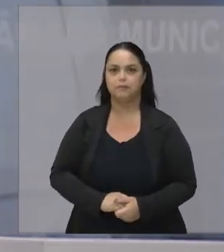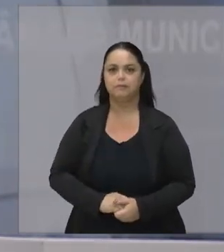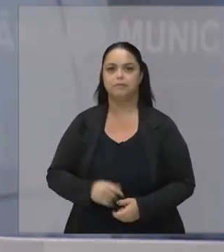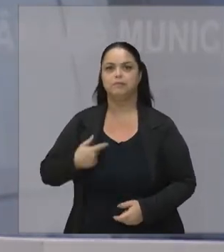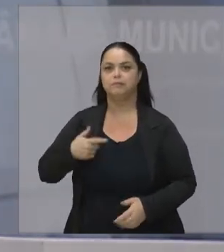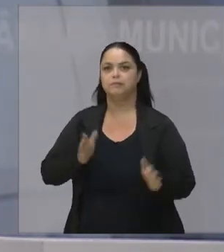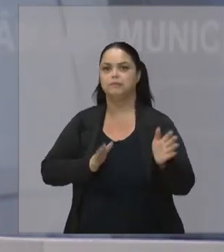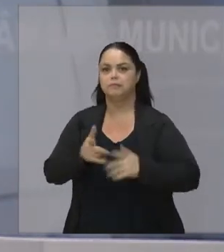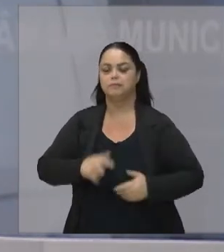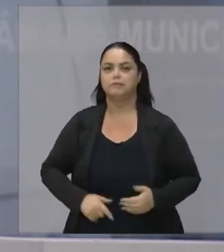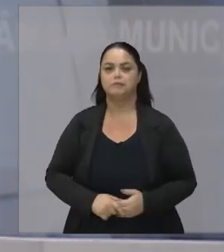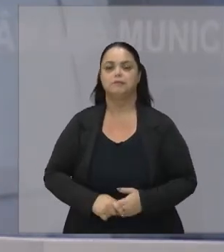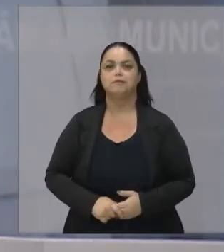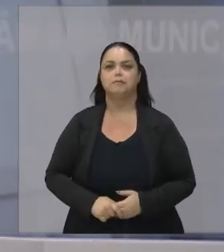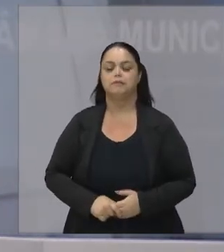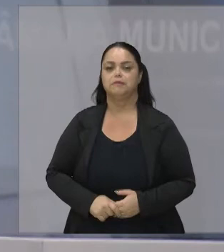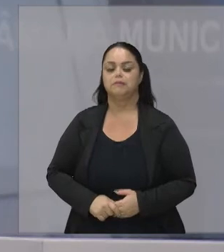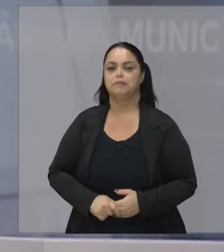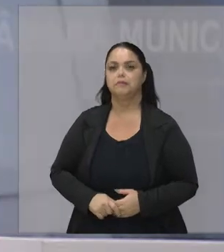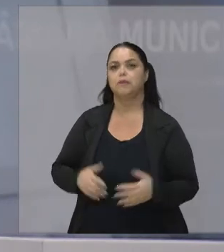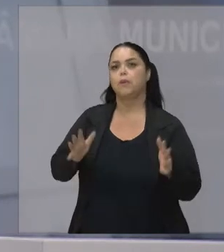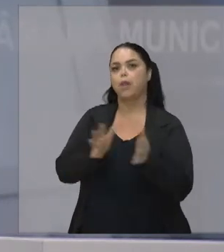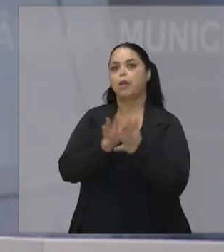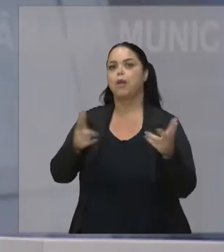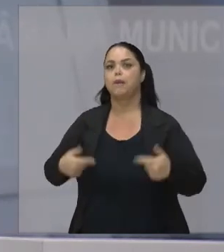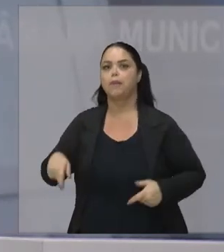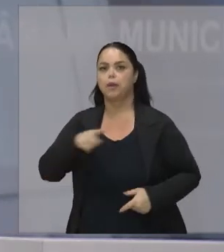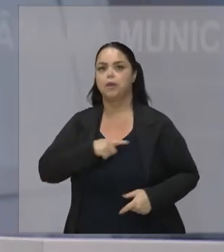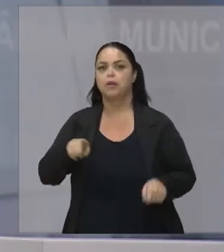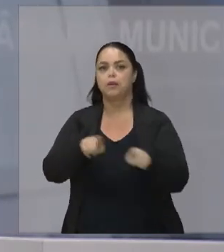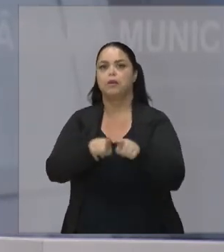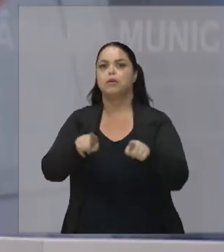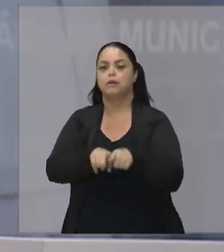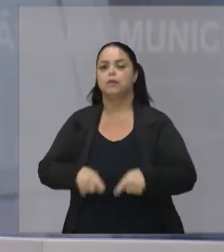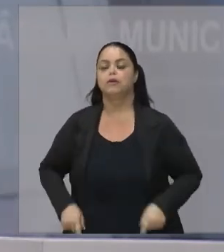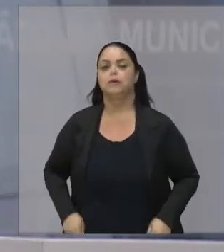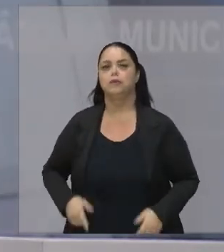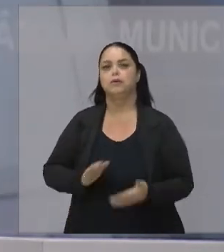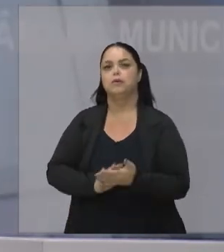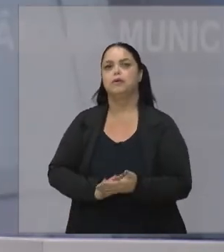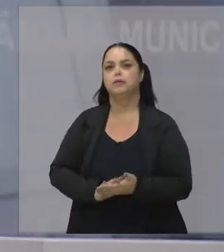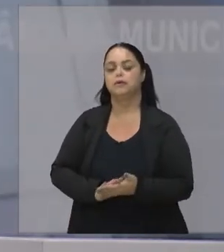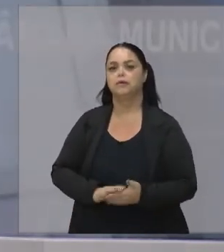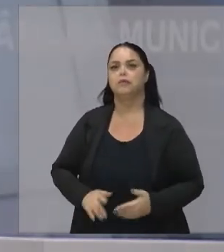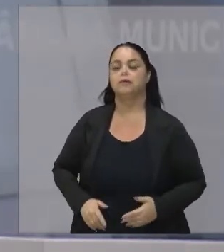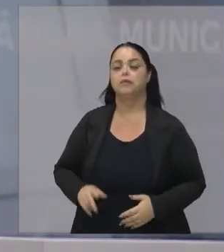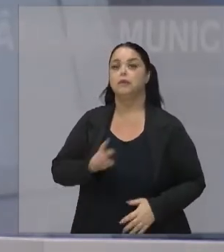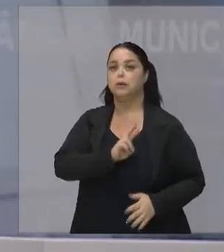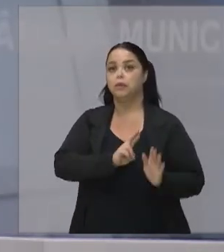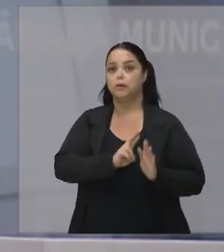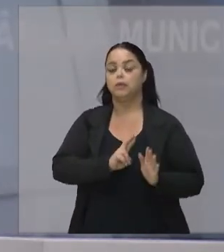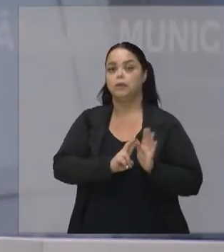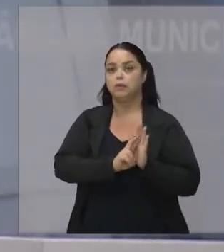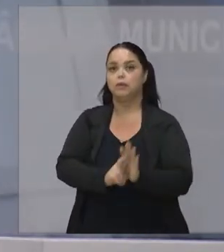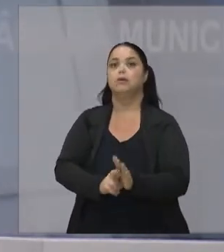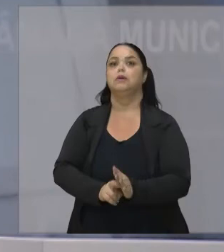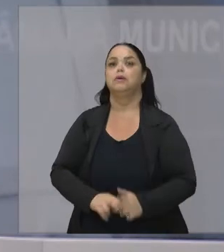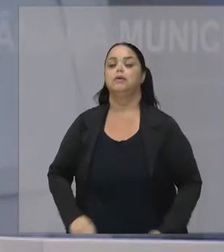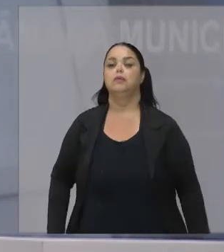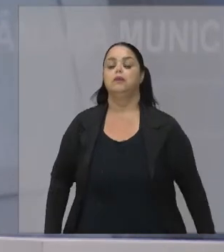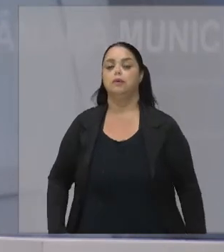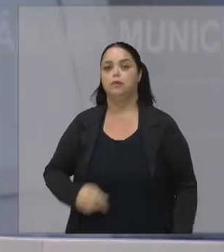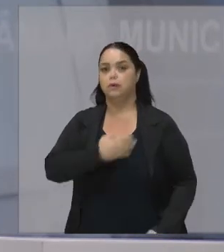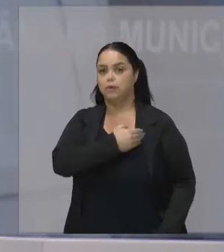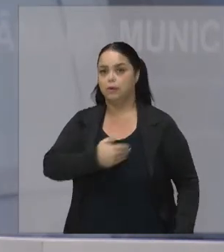esse tempo tão rico para nós também. Gratidão àqueles que representam a ação pública